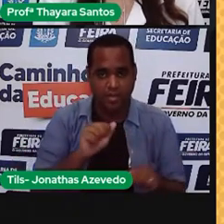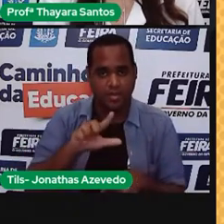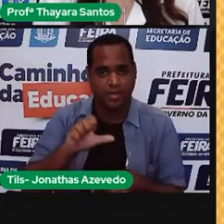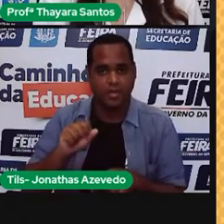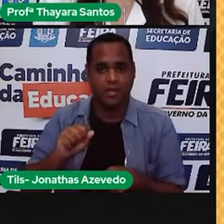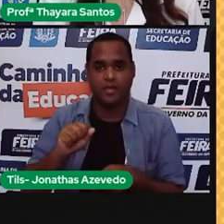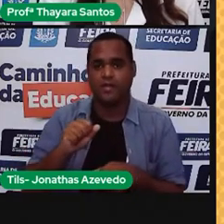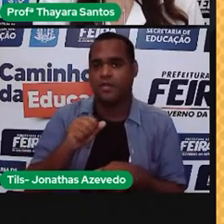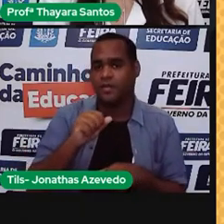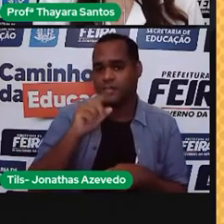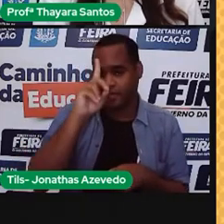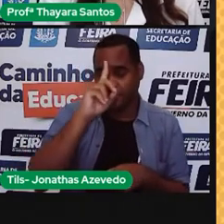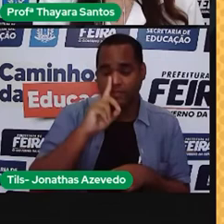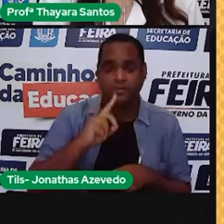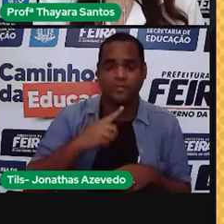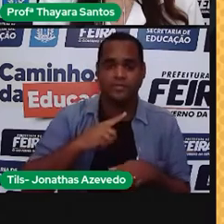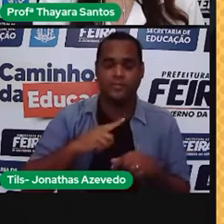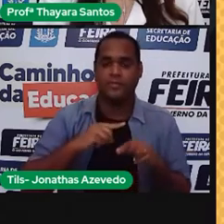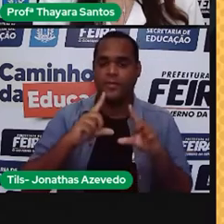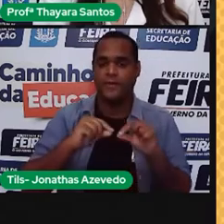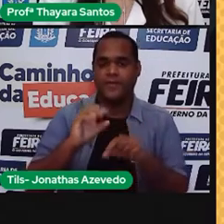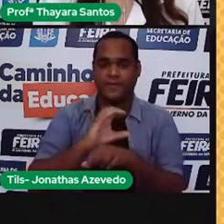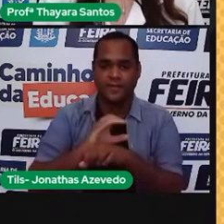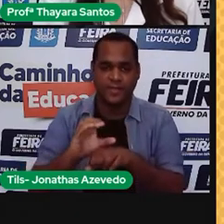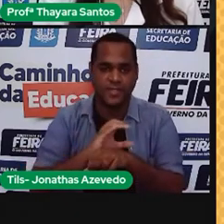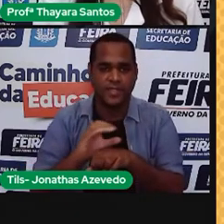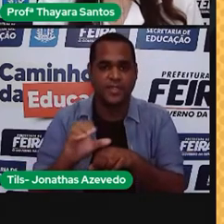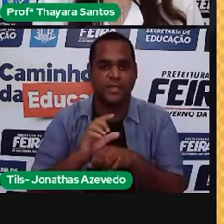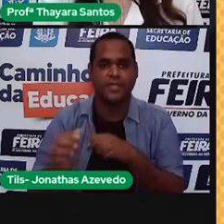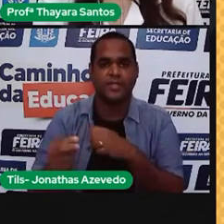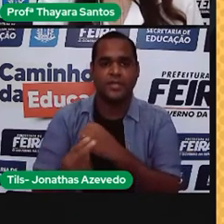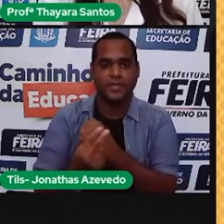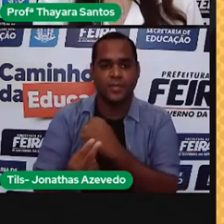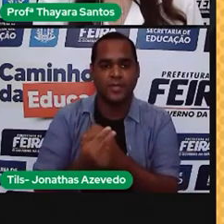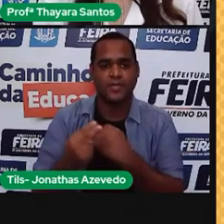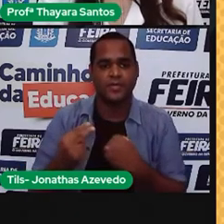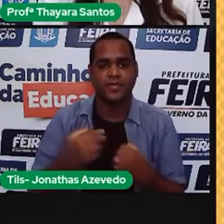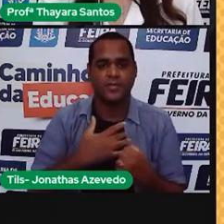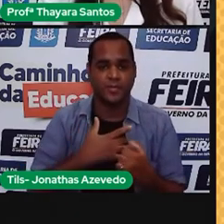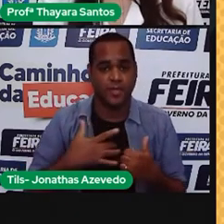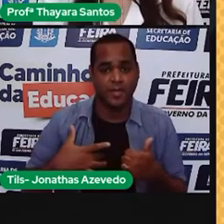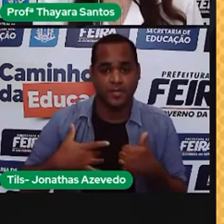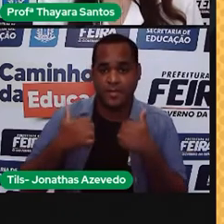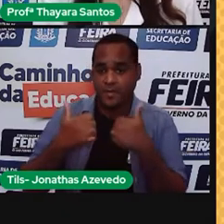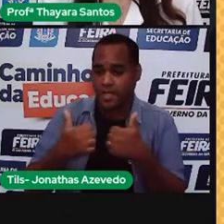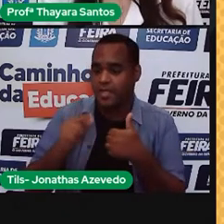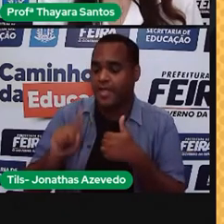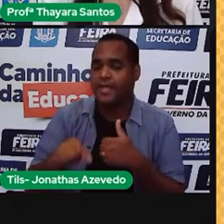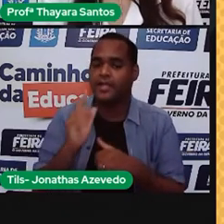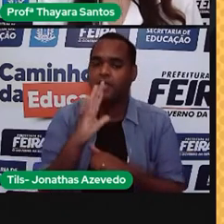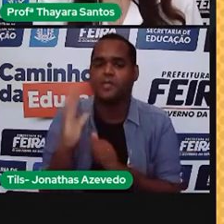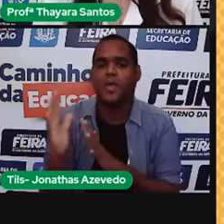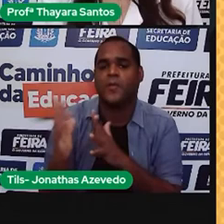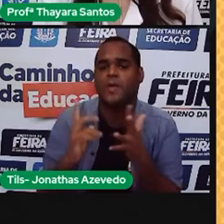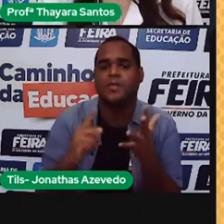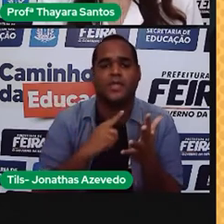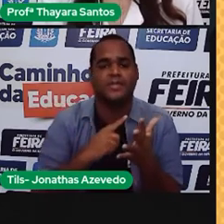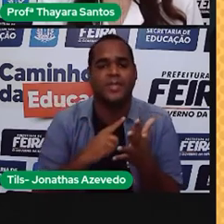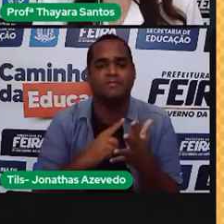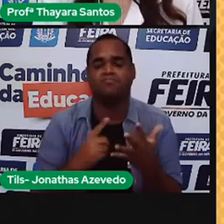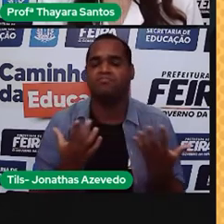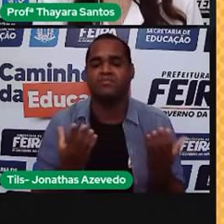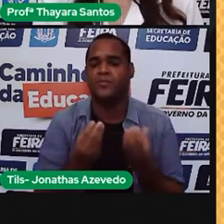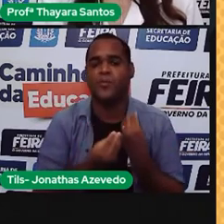produção de alimentos. Cinza, proteção e recuperação do meio ambiente. Ah,